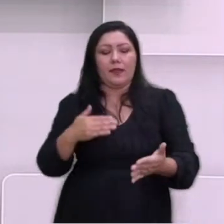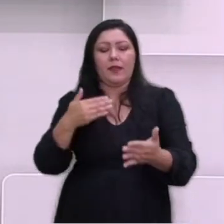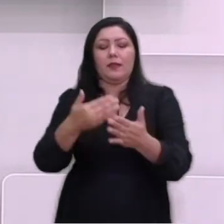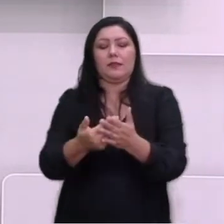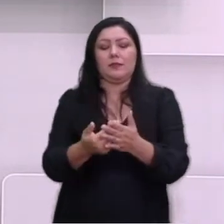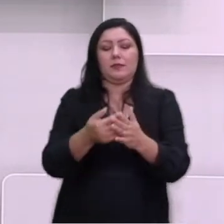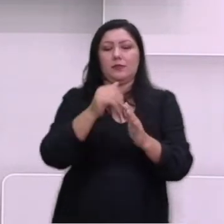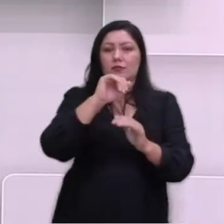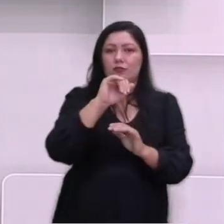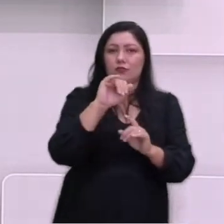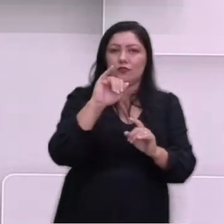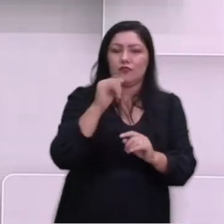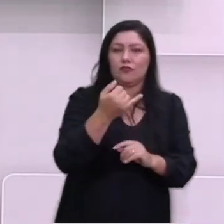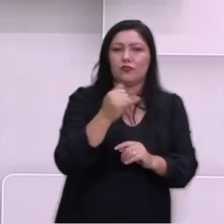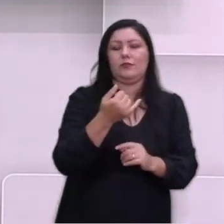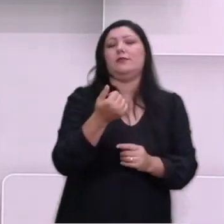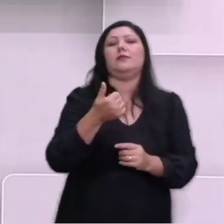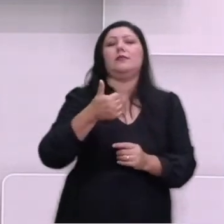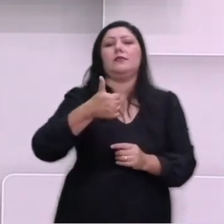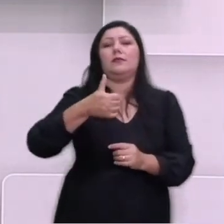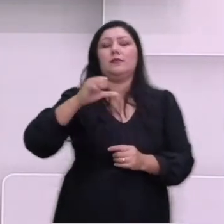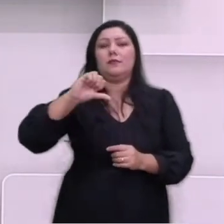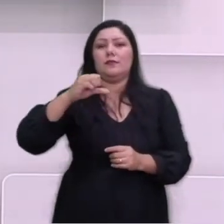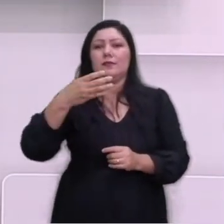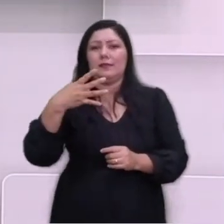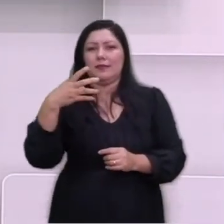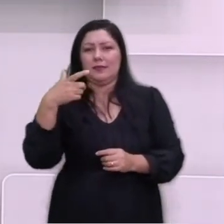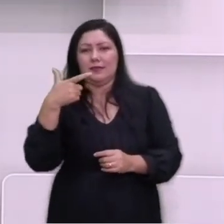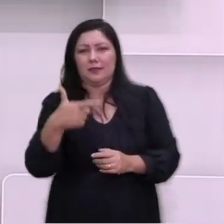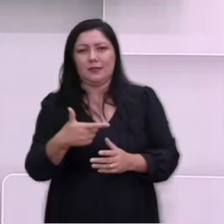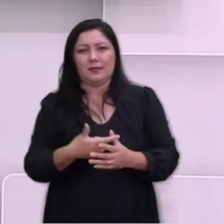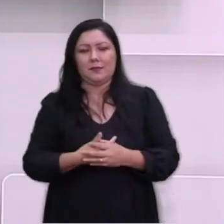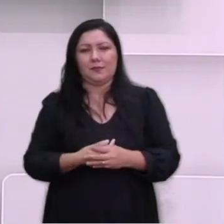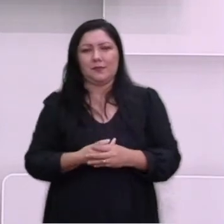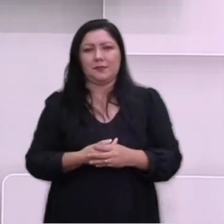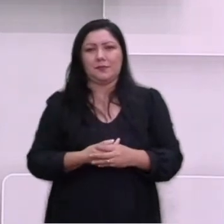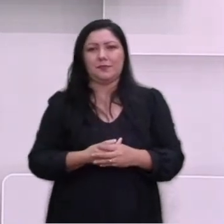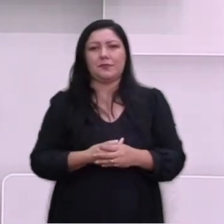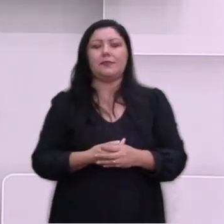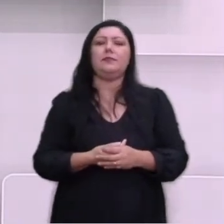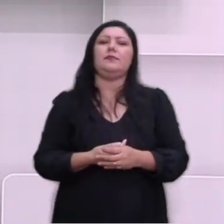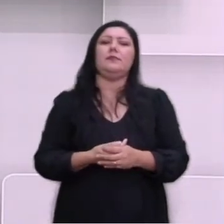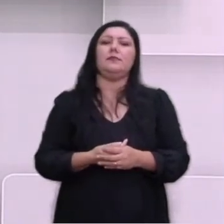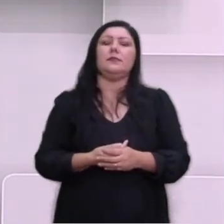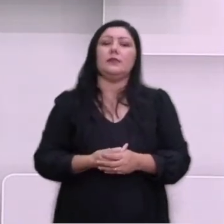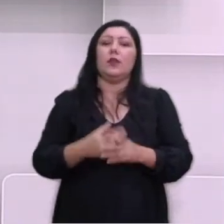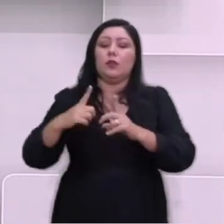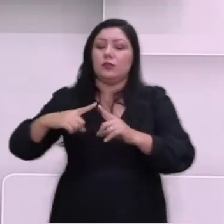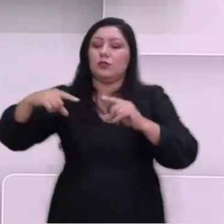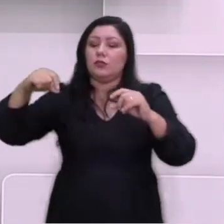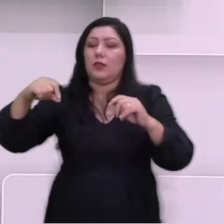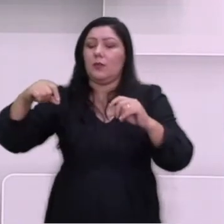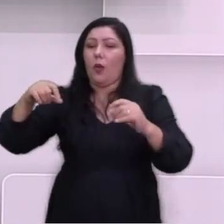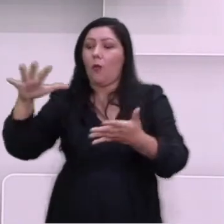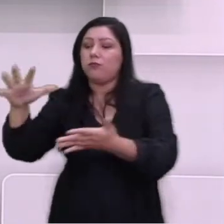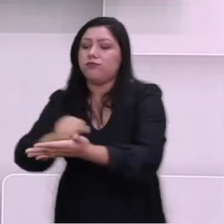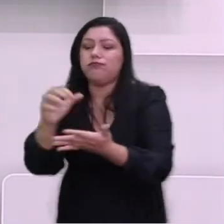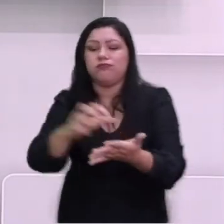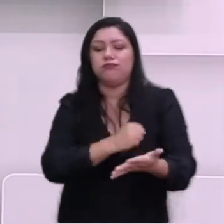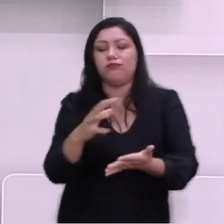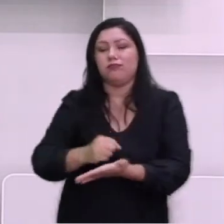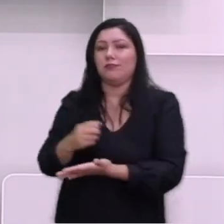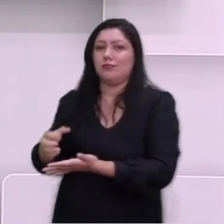1942, a ofensiva japonesa resultou na conquista de 4 milhões de quilômetros quadrados e o